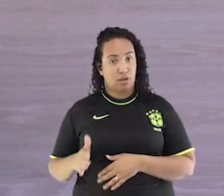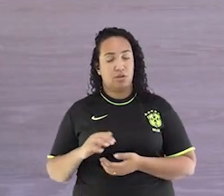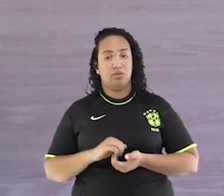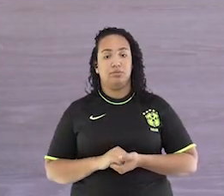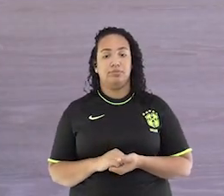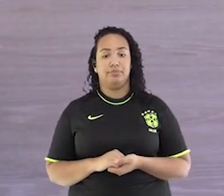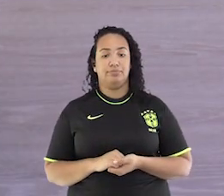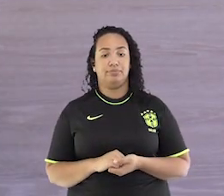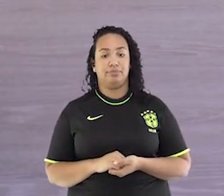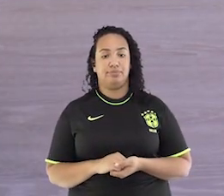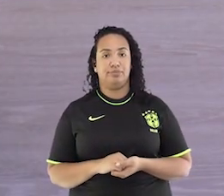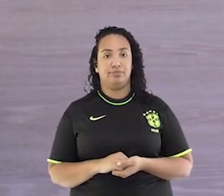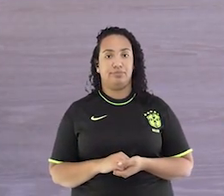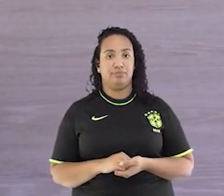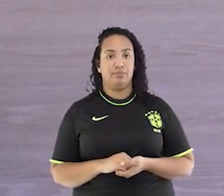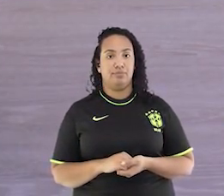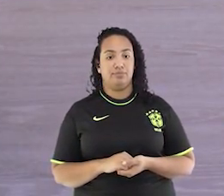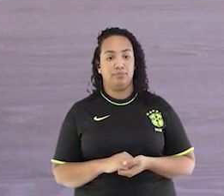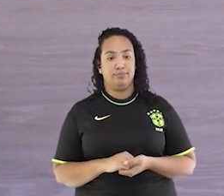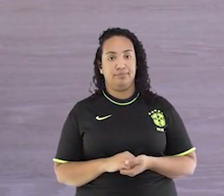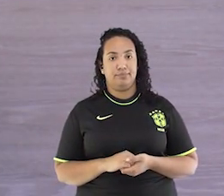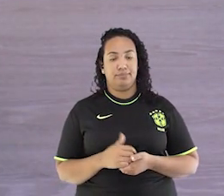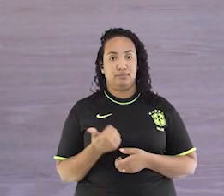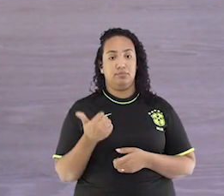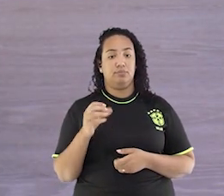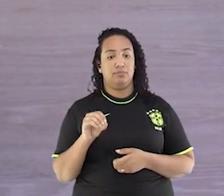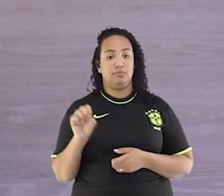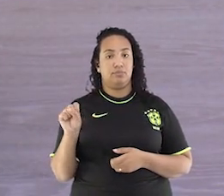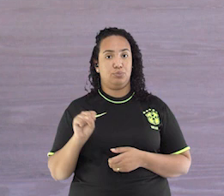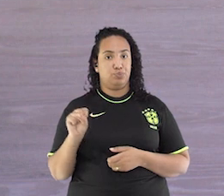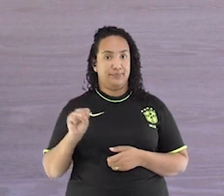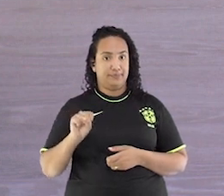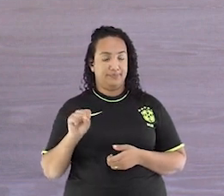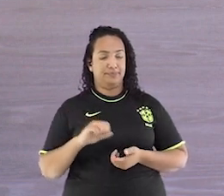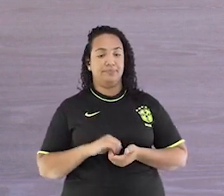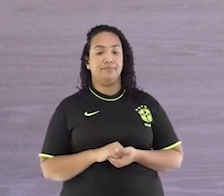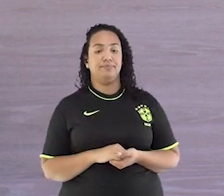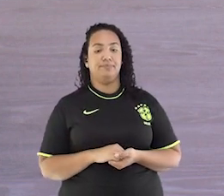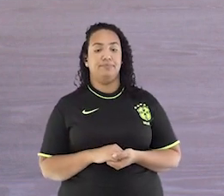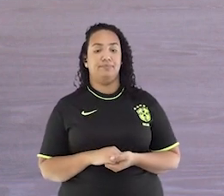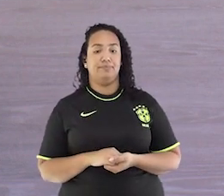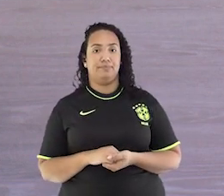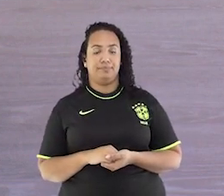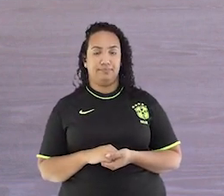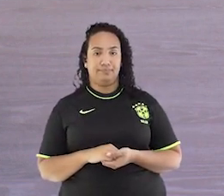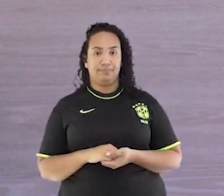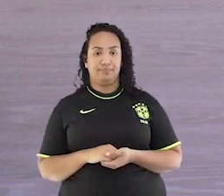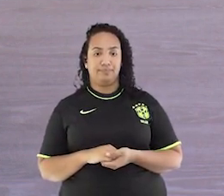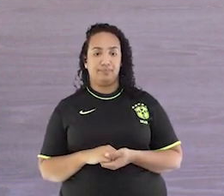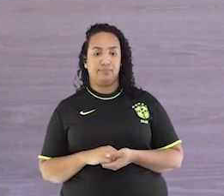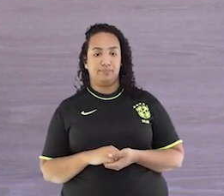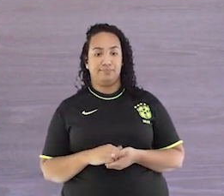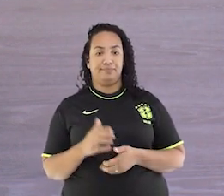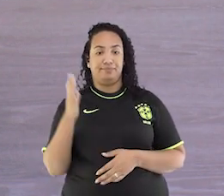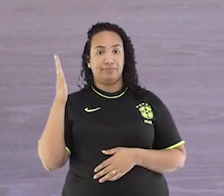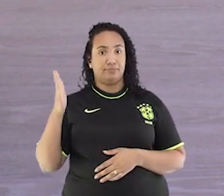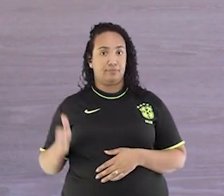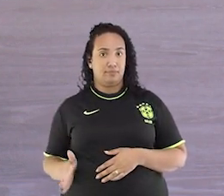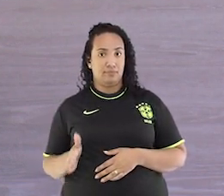Boa! Vou botar dez segundos. Lateral, dez segundos